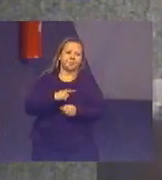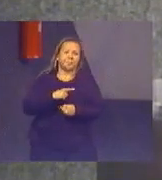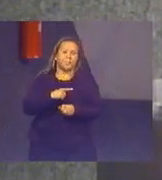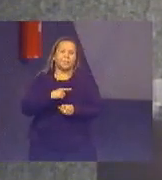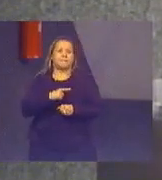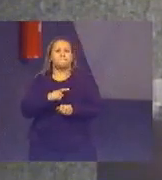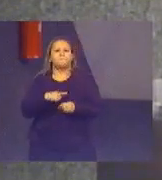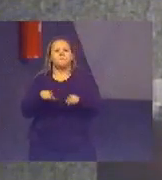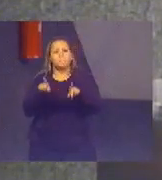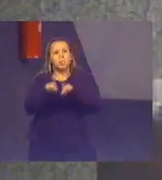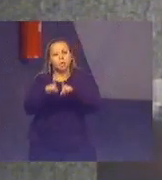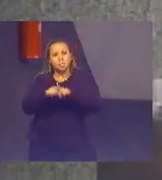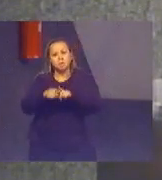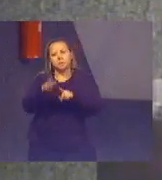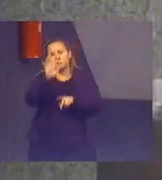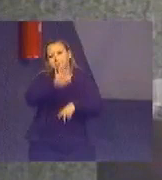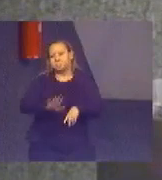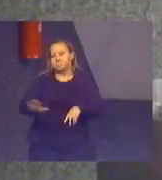a nível nacional.